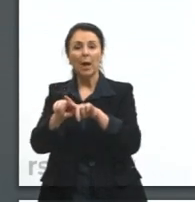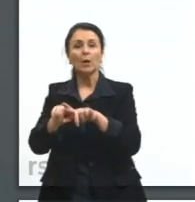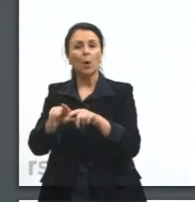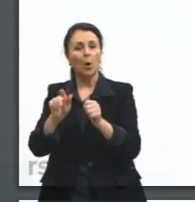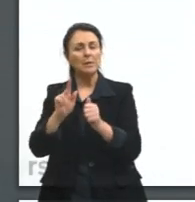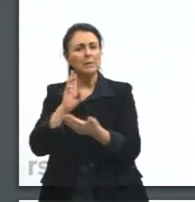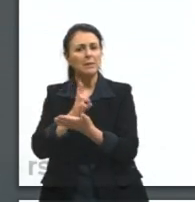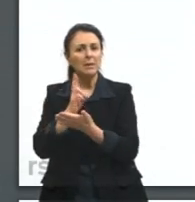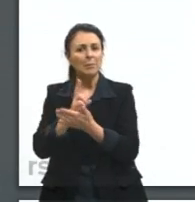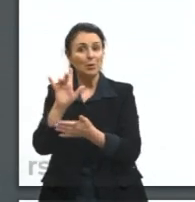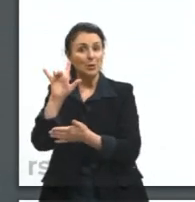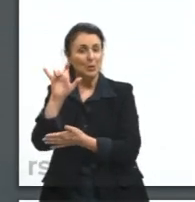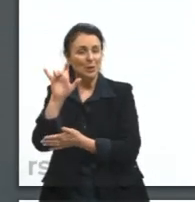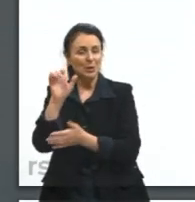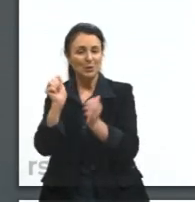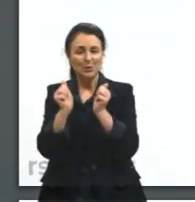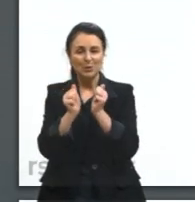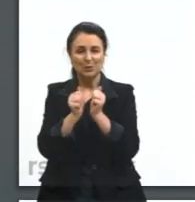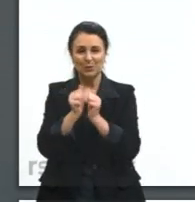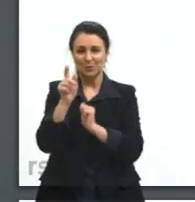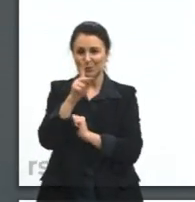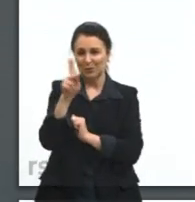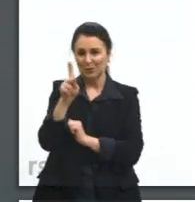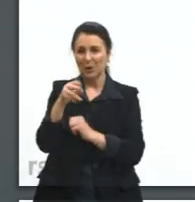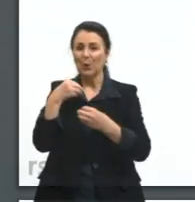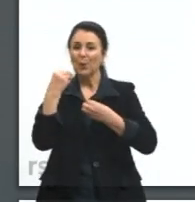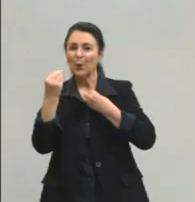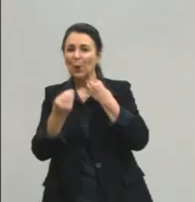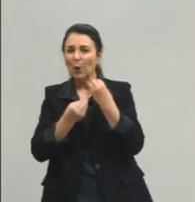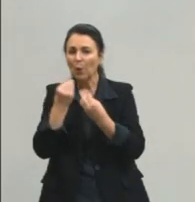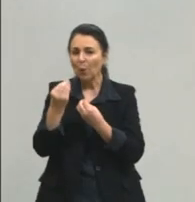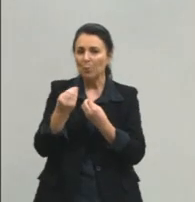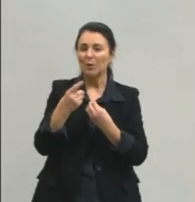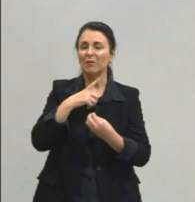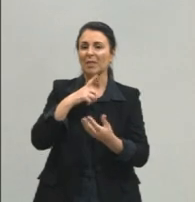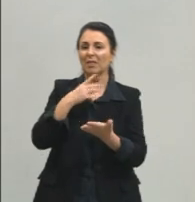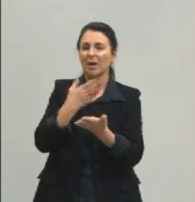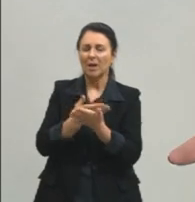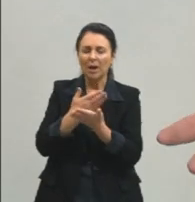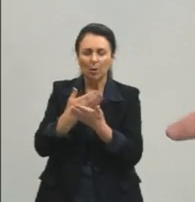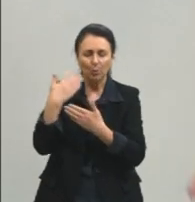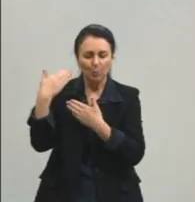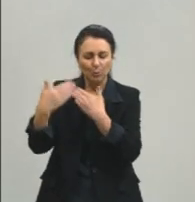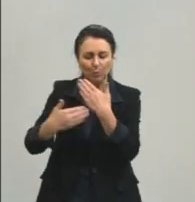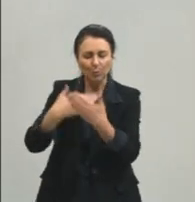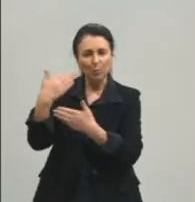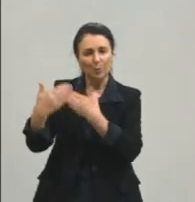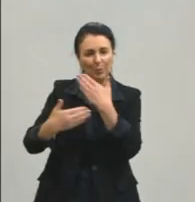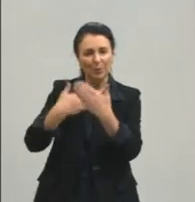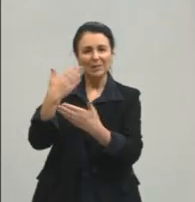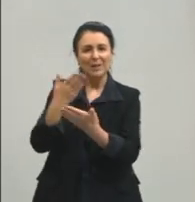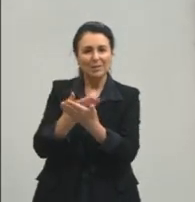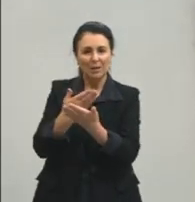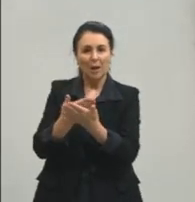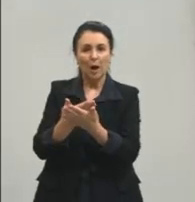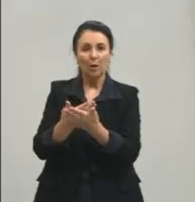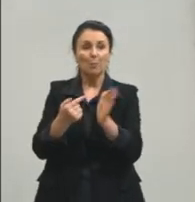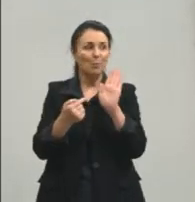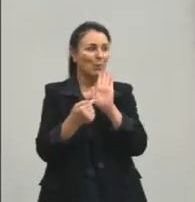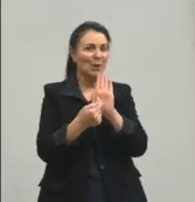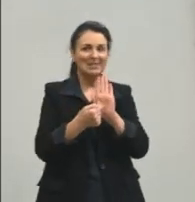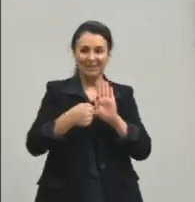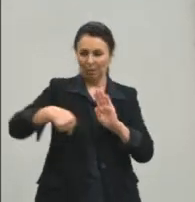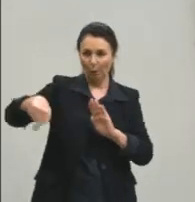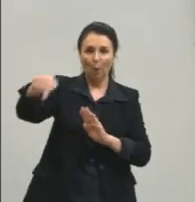compartilhando por lá como é que a gente vai andar durante esse tempo, vou fazer todo o processo com vocês de bastidores aqui da